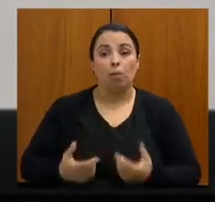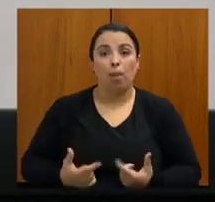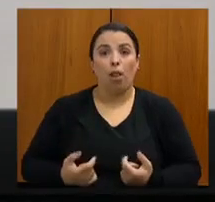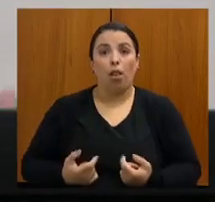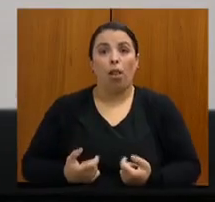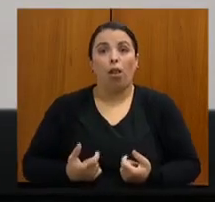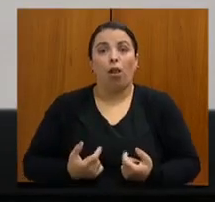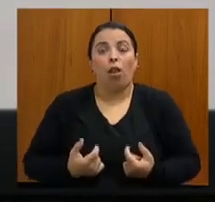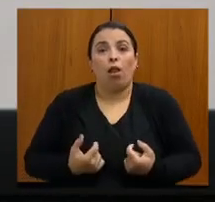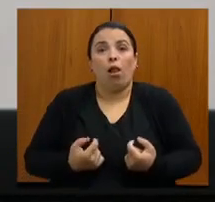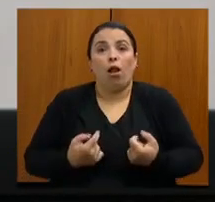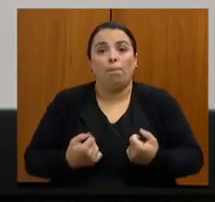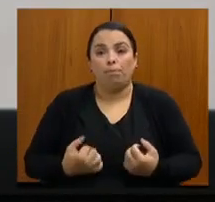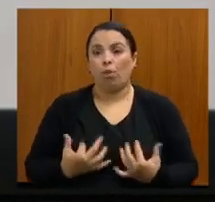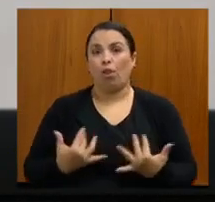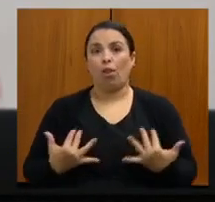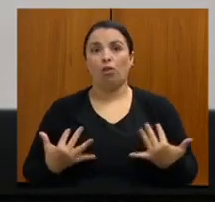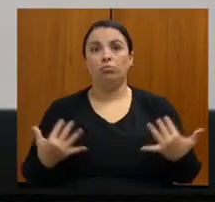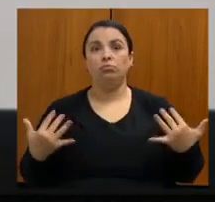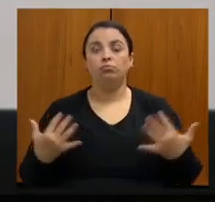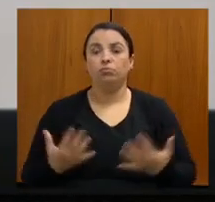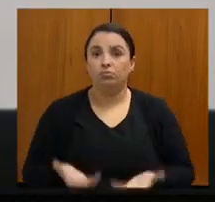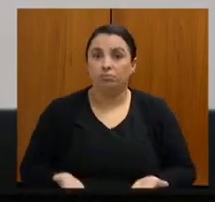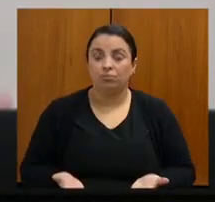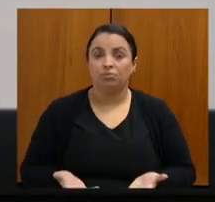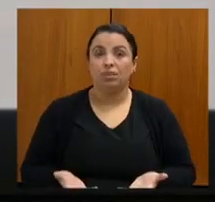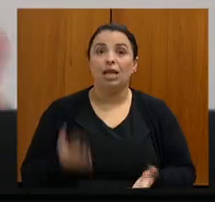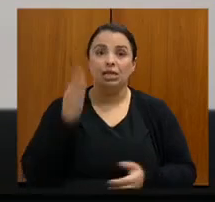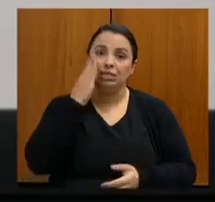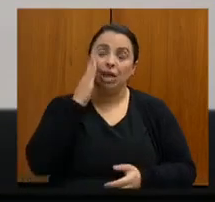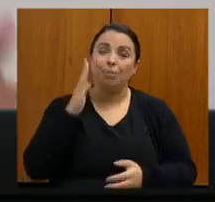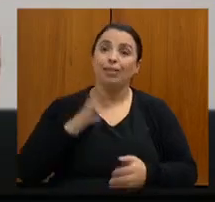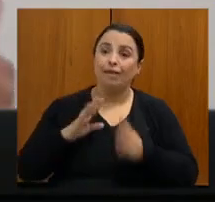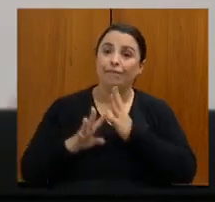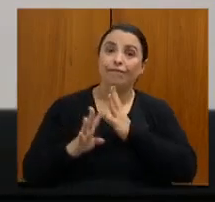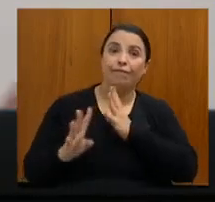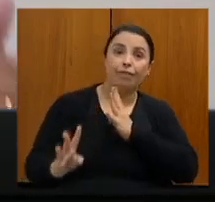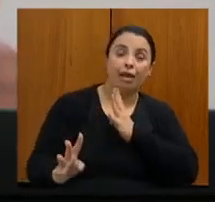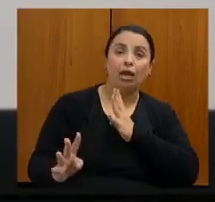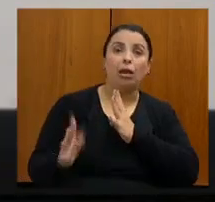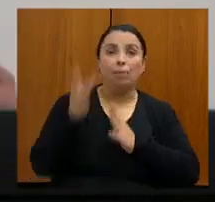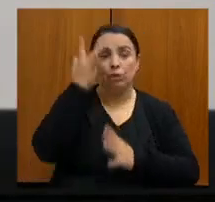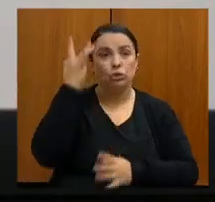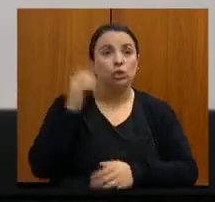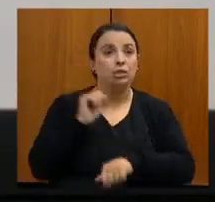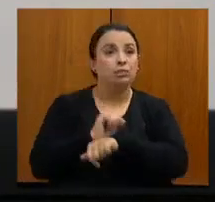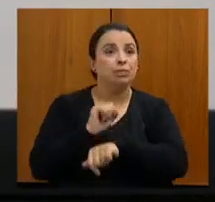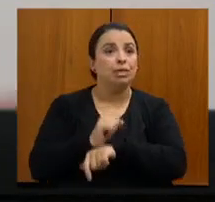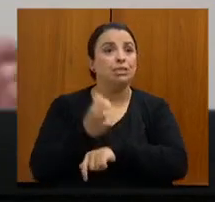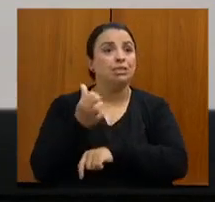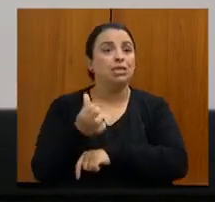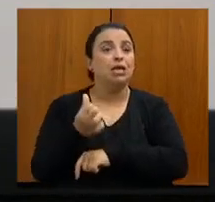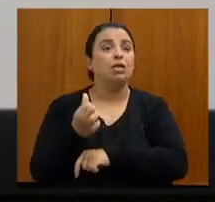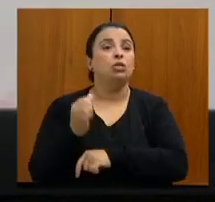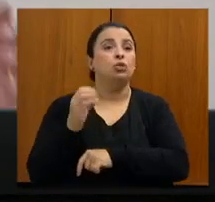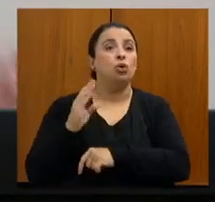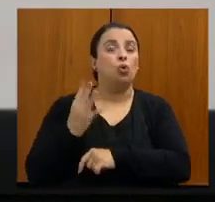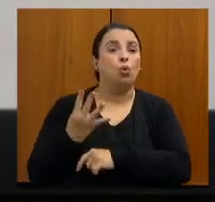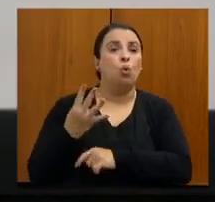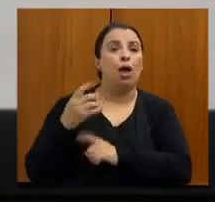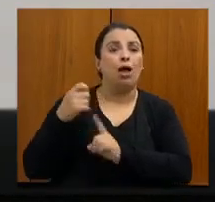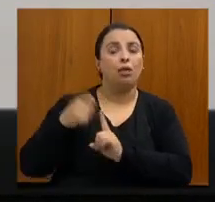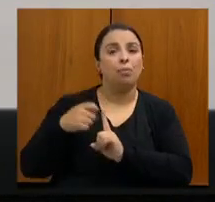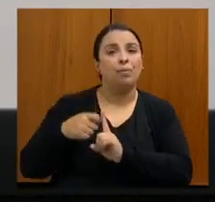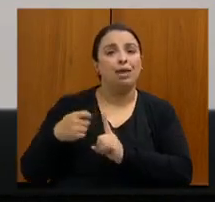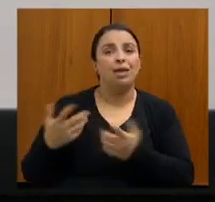nos centros de tratamento oncológico, tem fila, tem paciente esperando por mais de seis, quatro meses, já com diagnóstico,